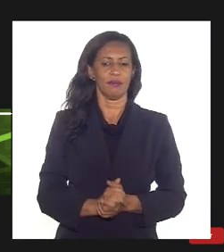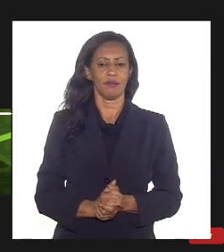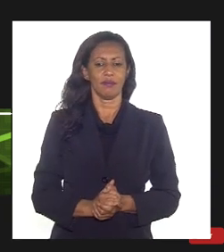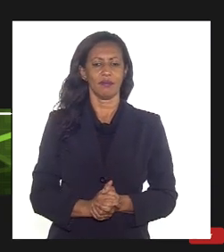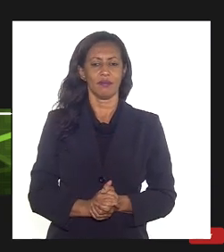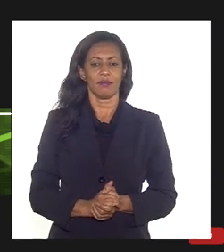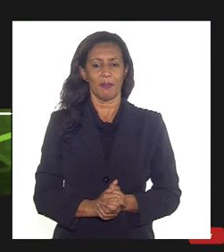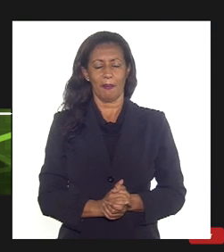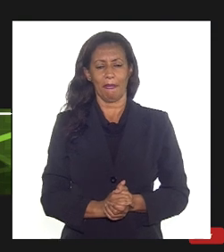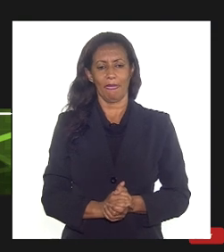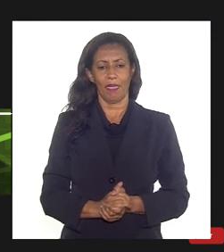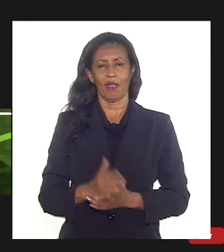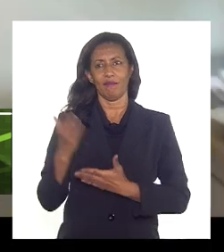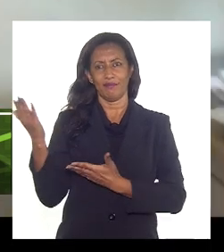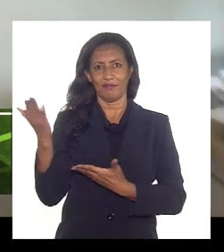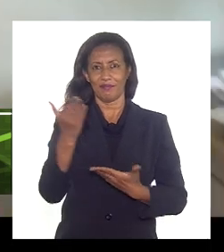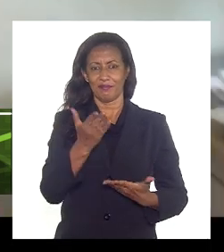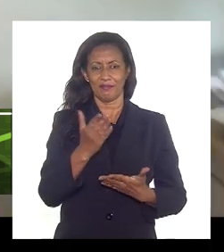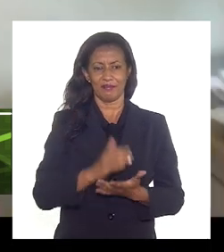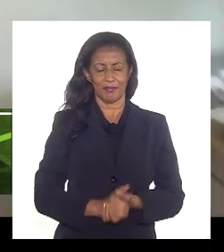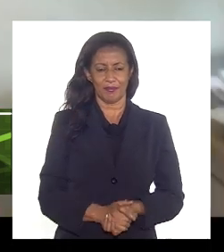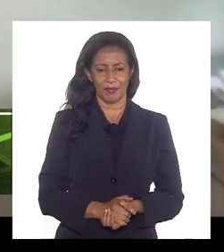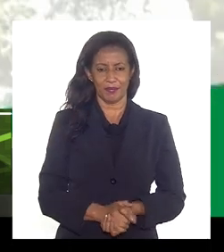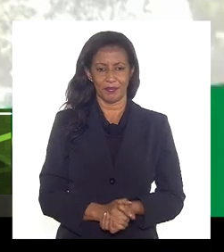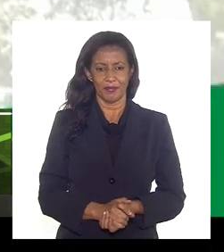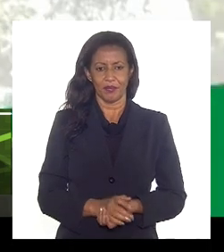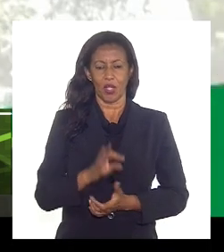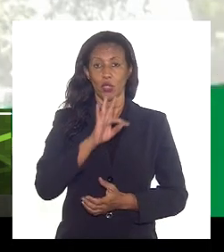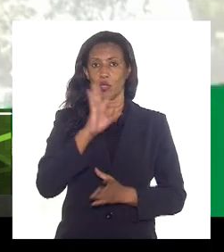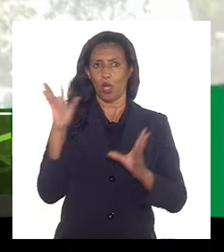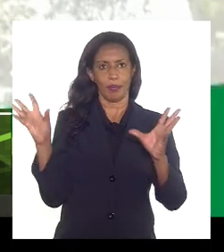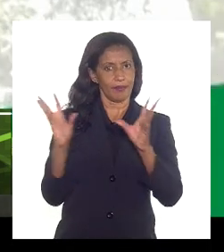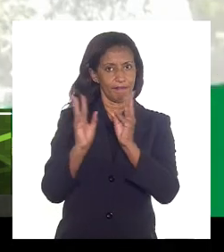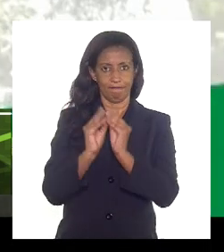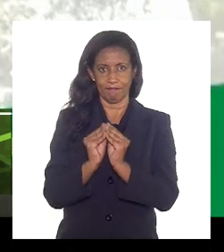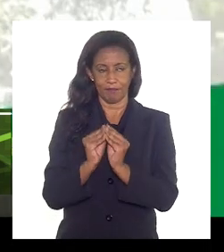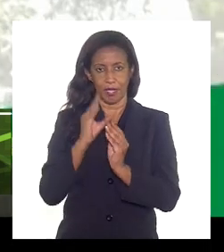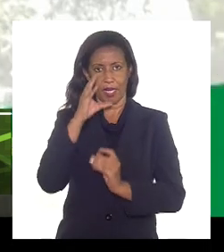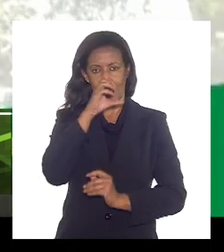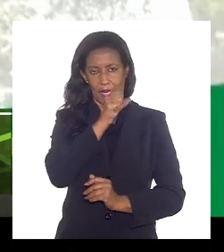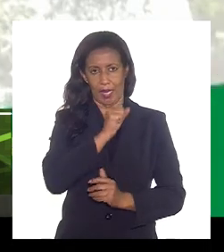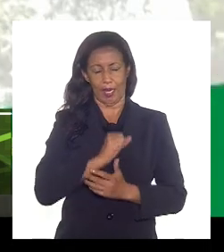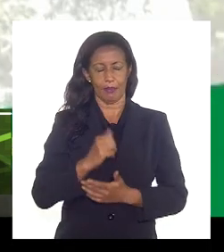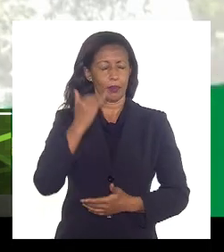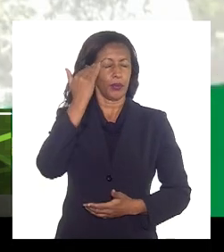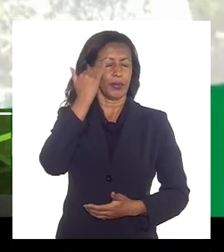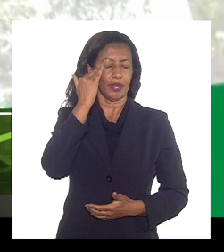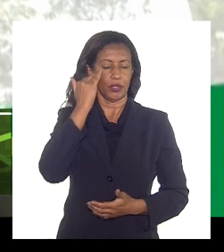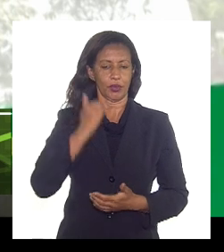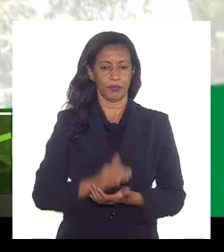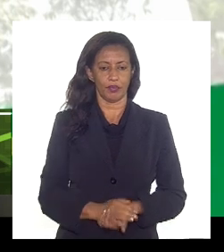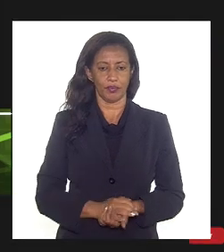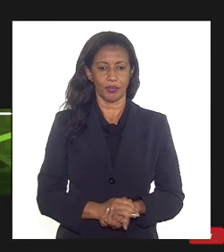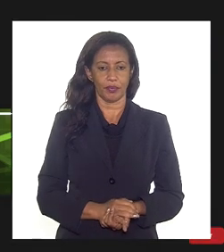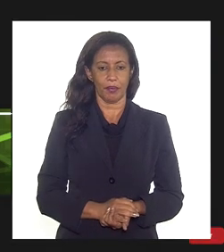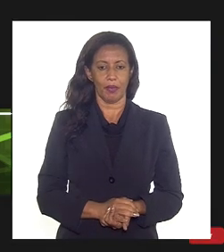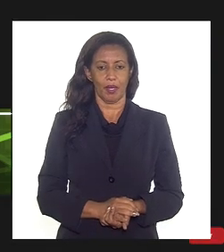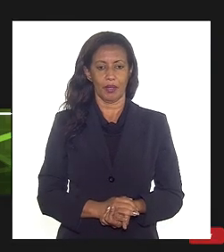Gadelha a palavra é sua vamos lá só fazer alguns esclarecimentos rápidos aqui para o entendimento geral